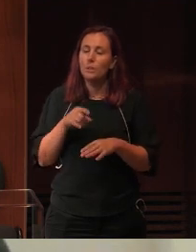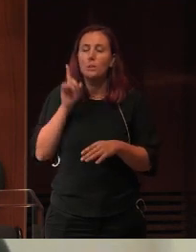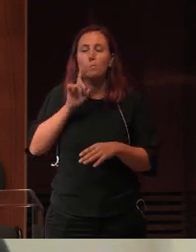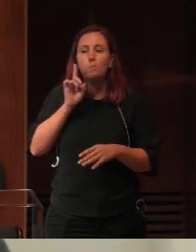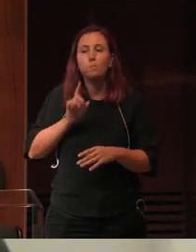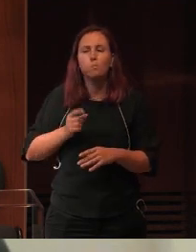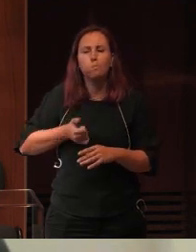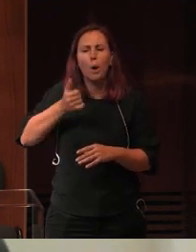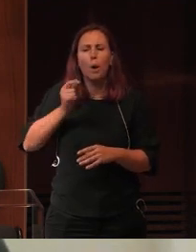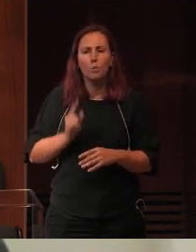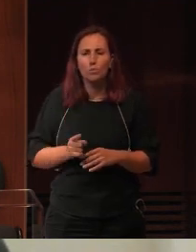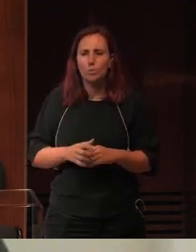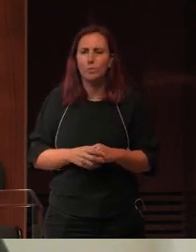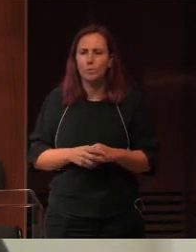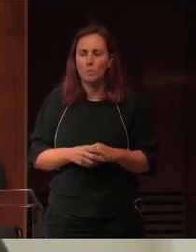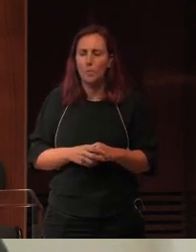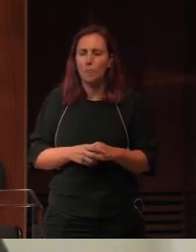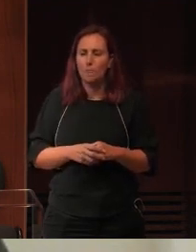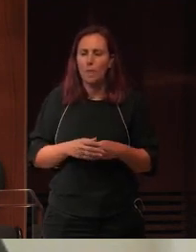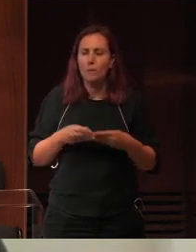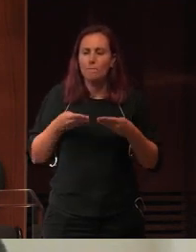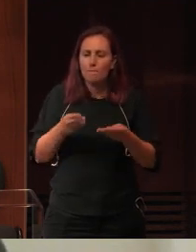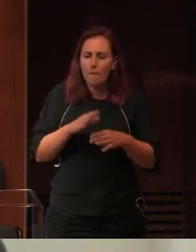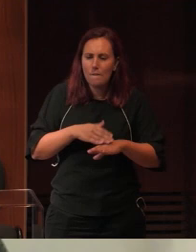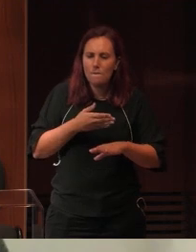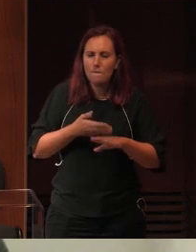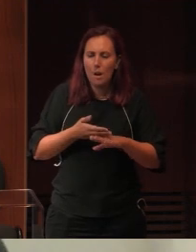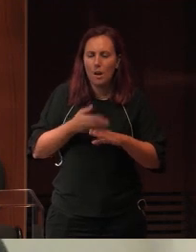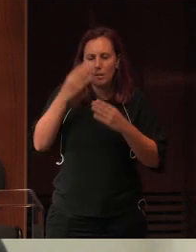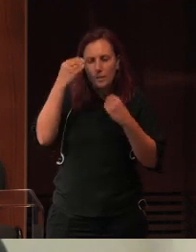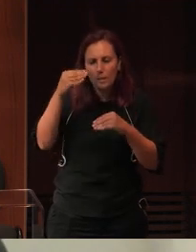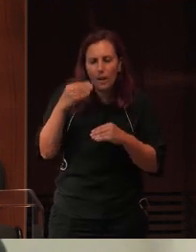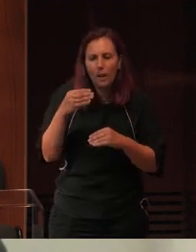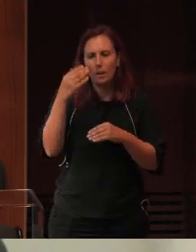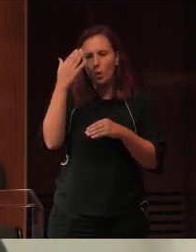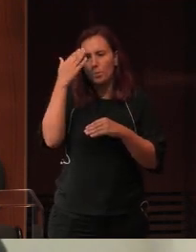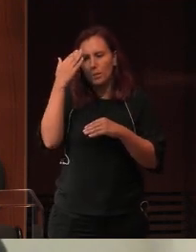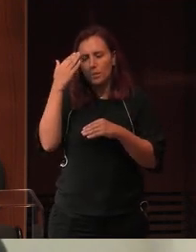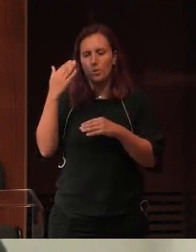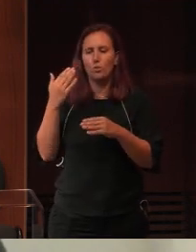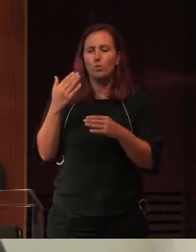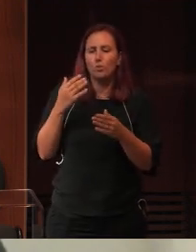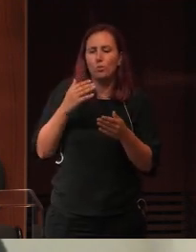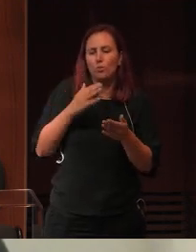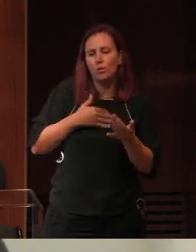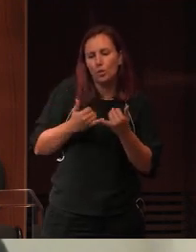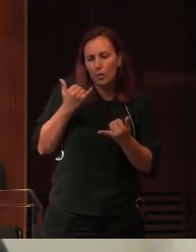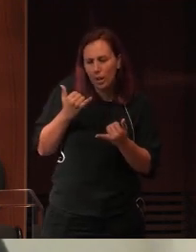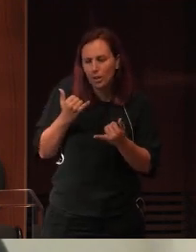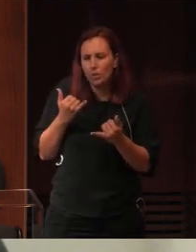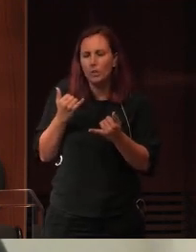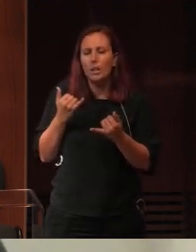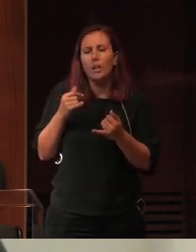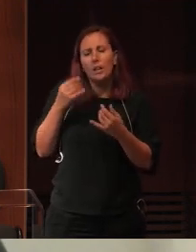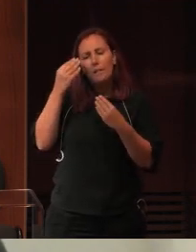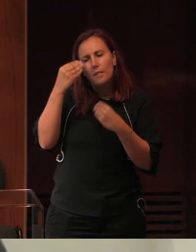que o reforço e o fomento de competências digitais se centre nesta promoção de uma literacia, uma